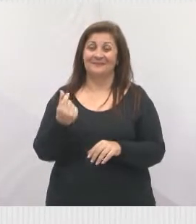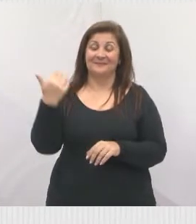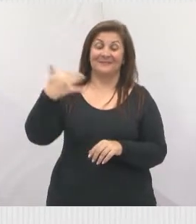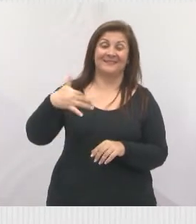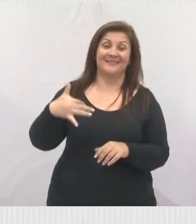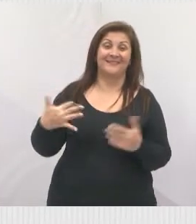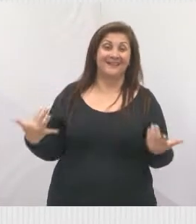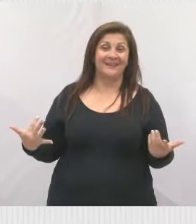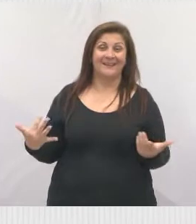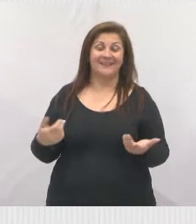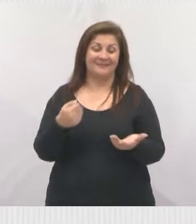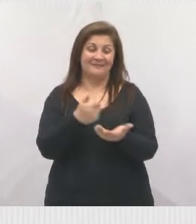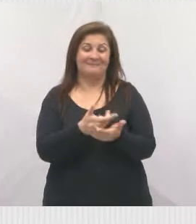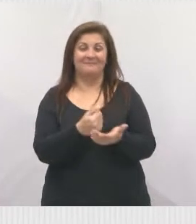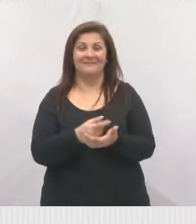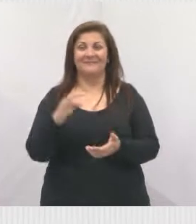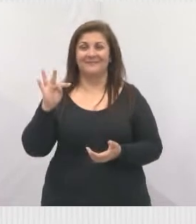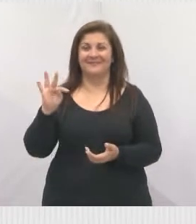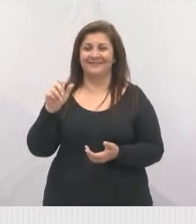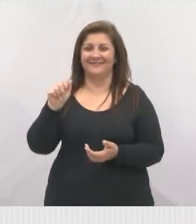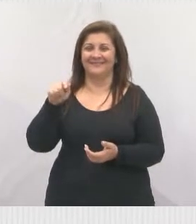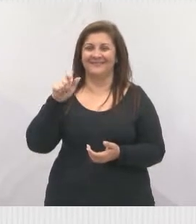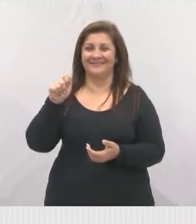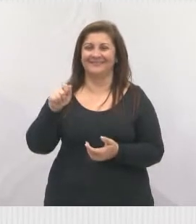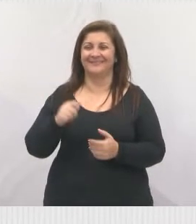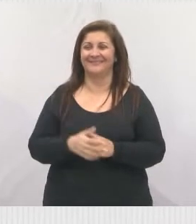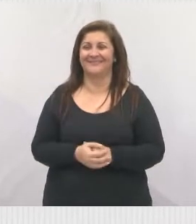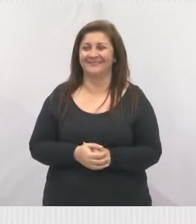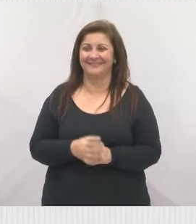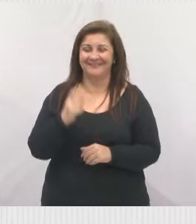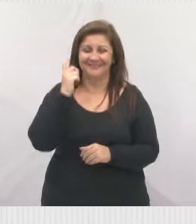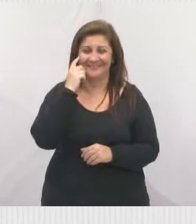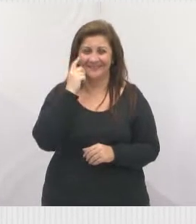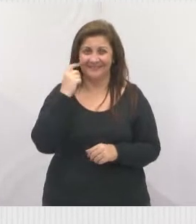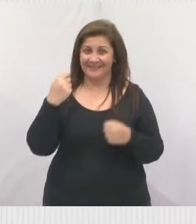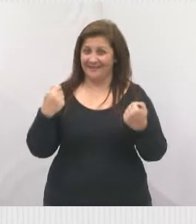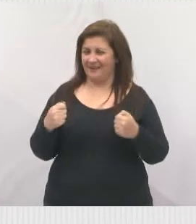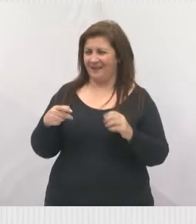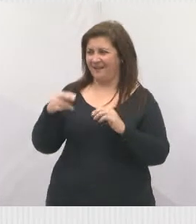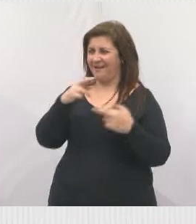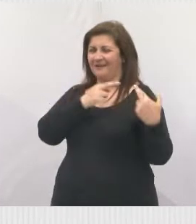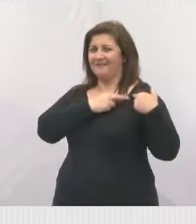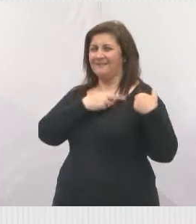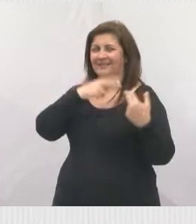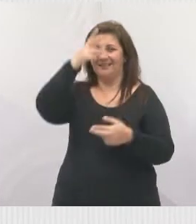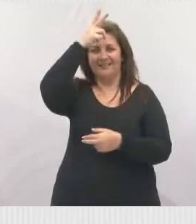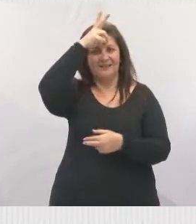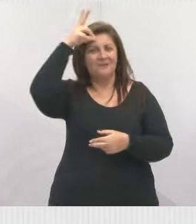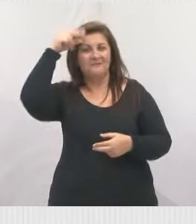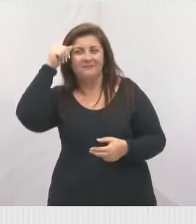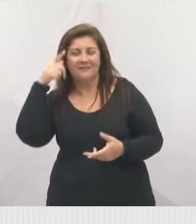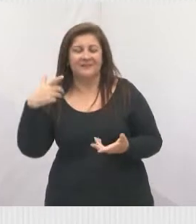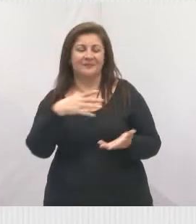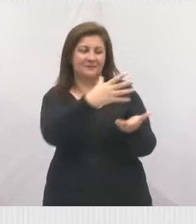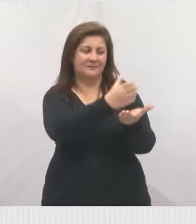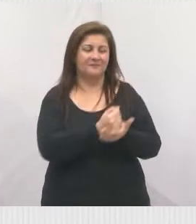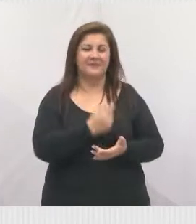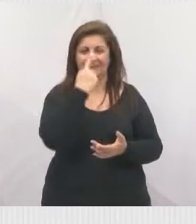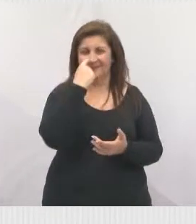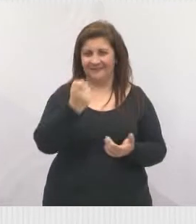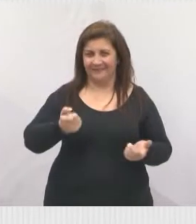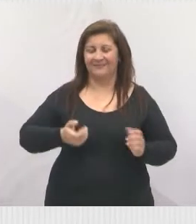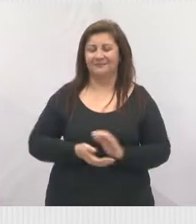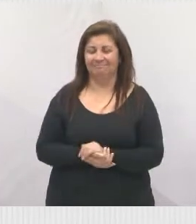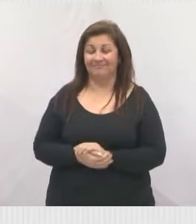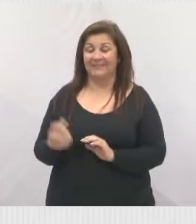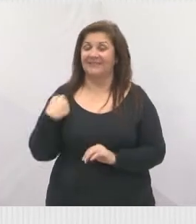que tem que, né, que é municipal e eles acham que tem que ser por conta da Prefeitura de retirar o lixo deles dali. Então, a gente espera o